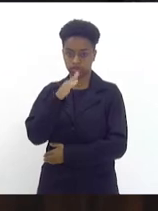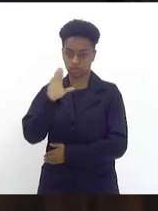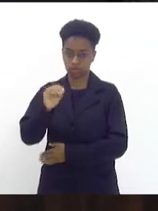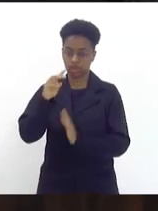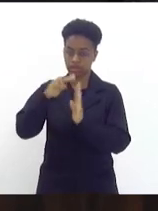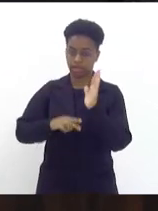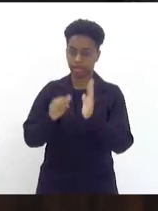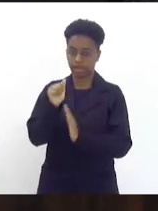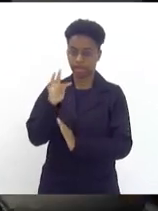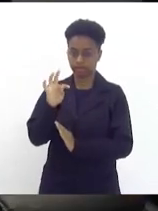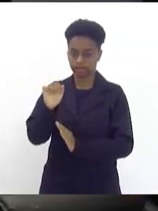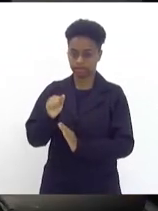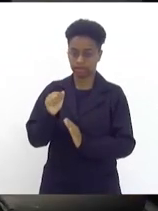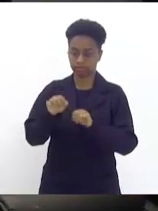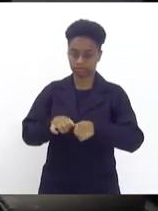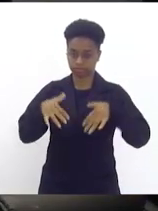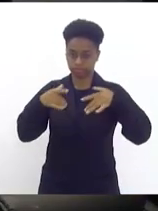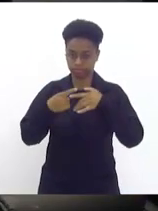ata da sessão anterior.